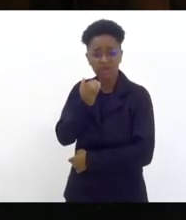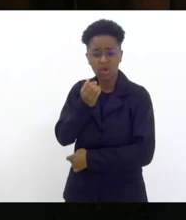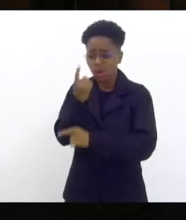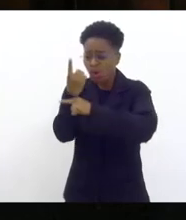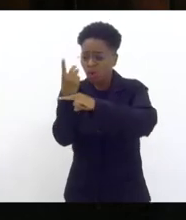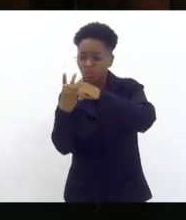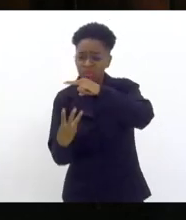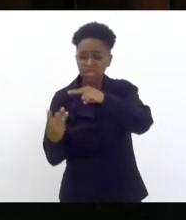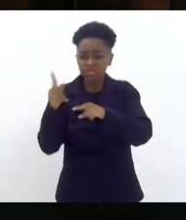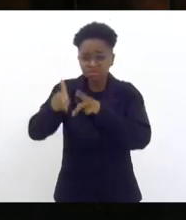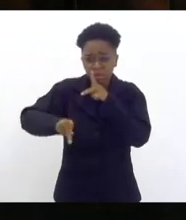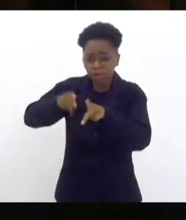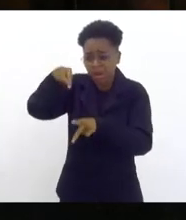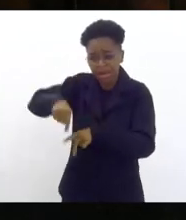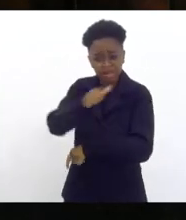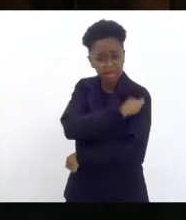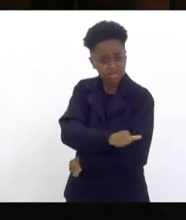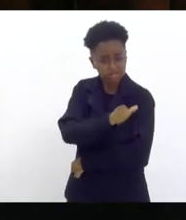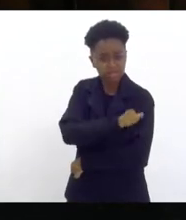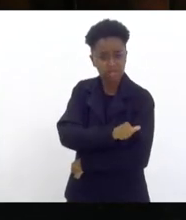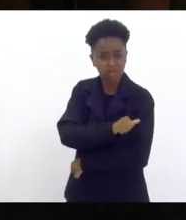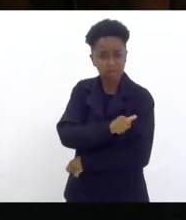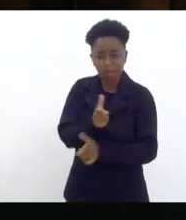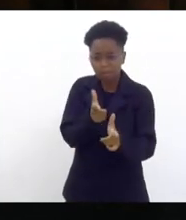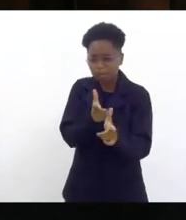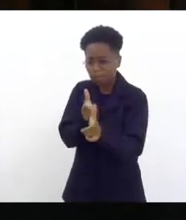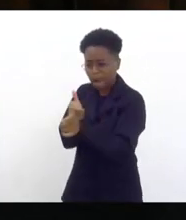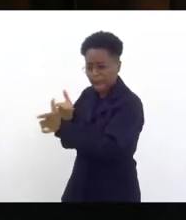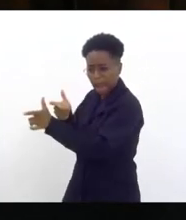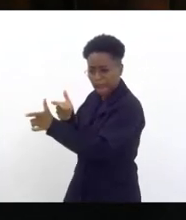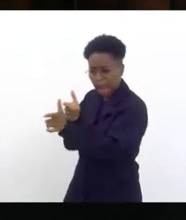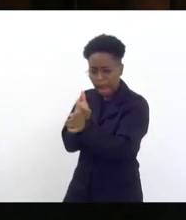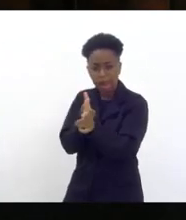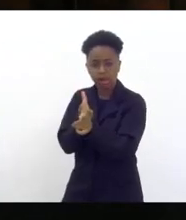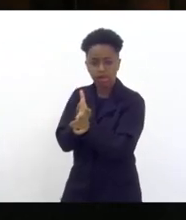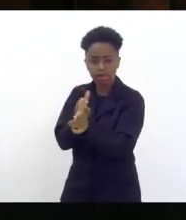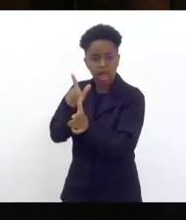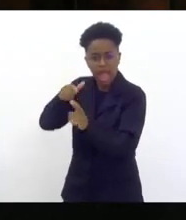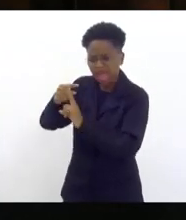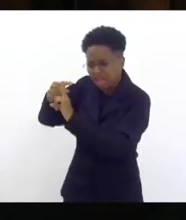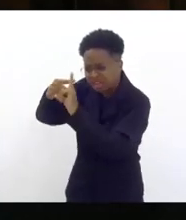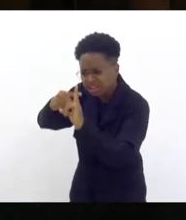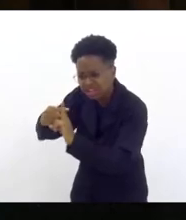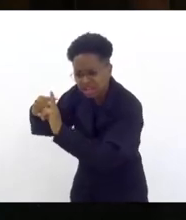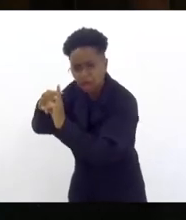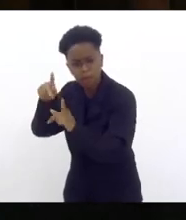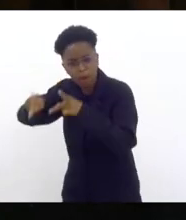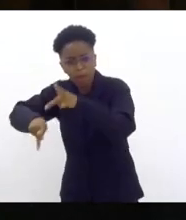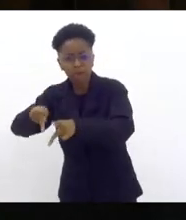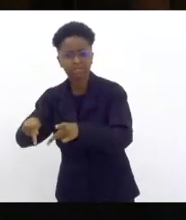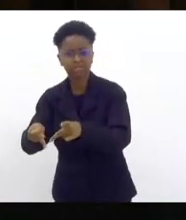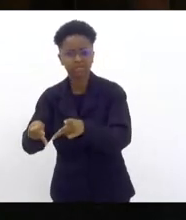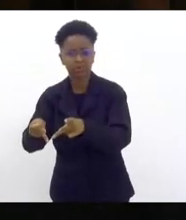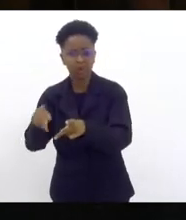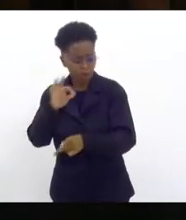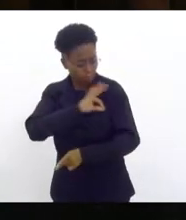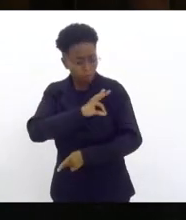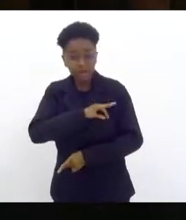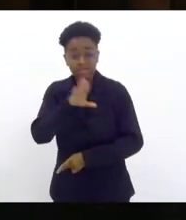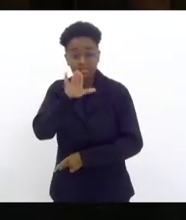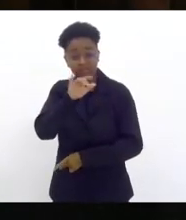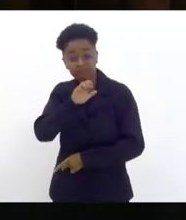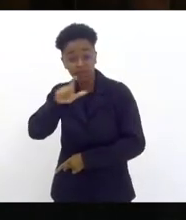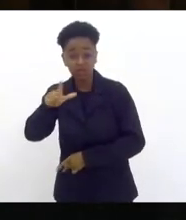da população do Estado do Rio de Janeiro na alça de mira seja o governador colocando policiais civis e